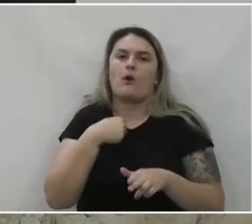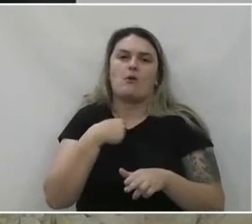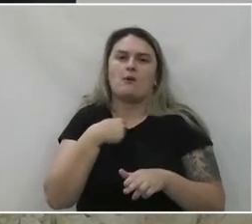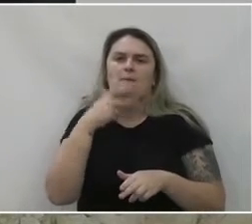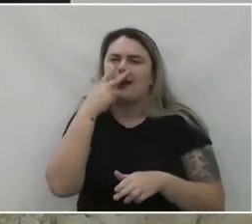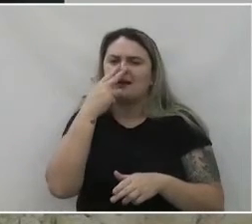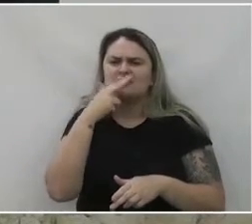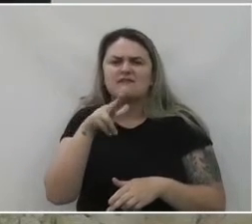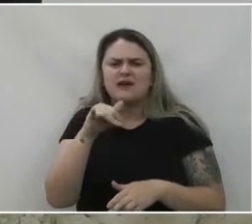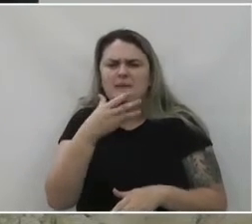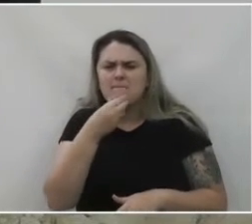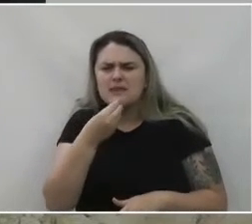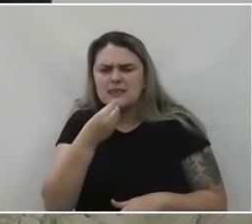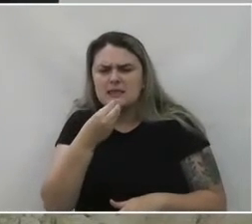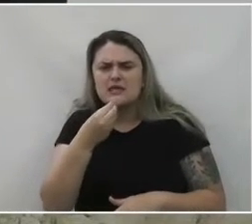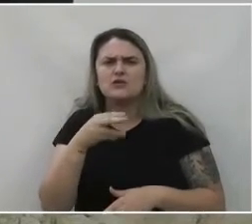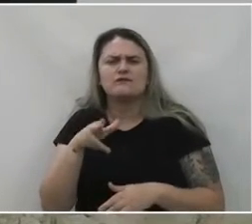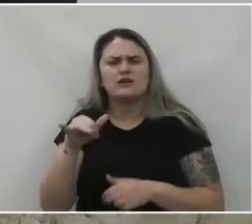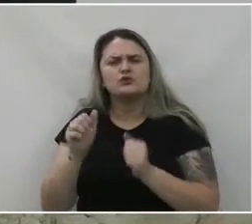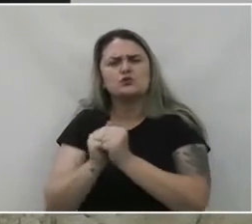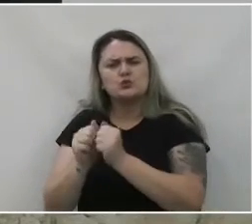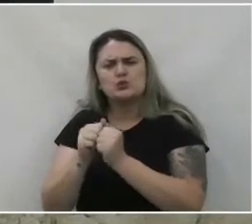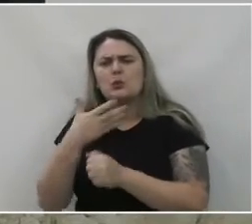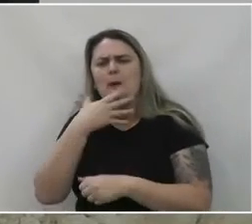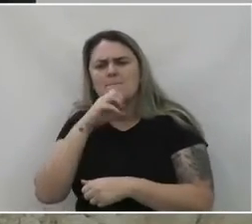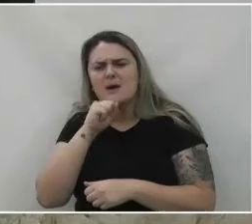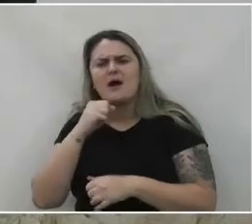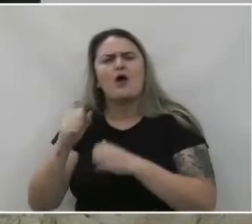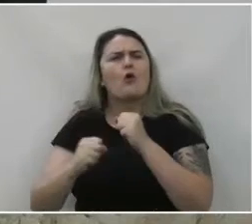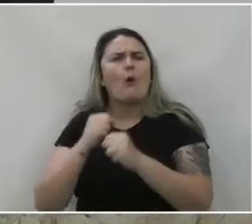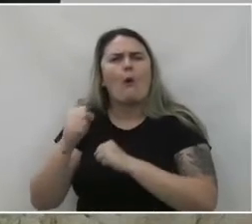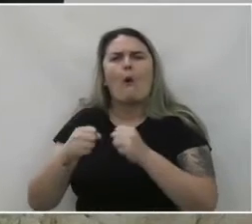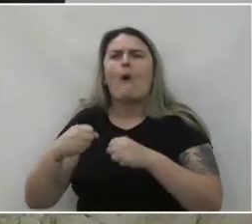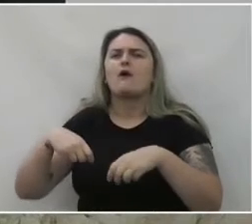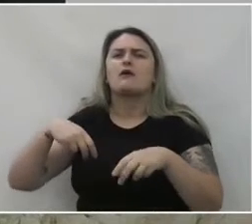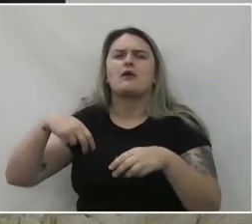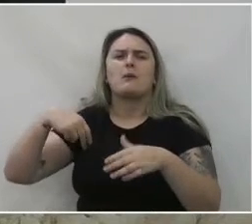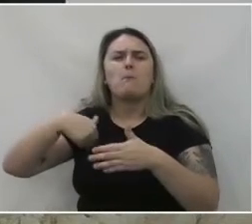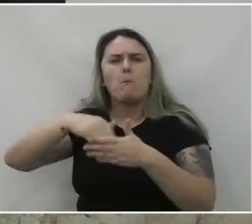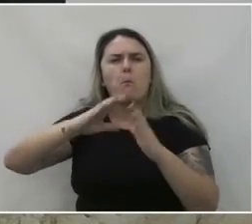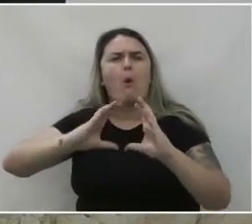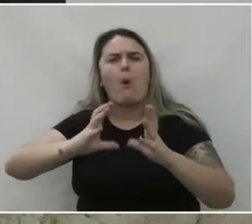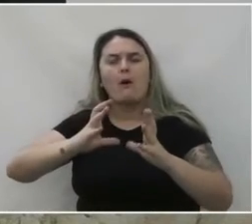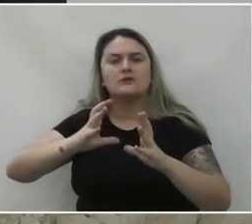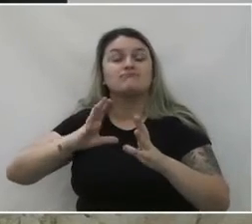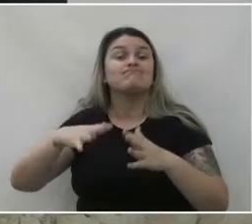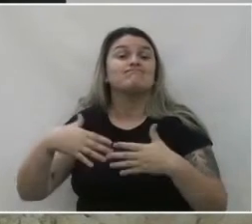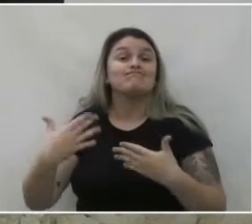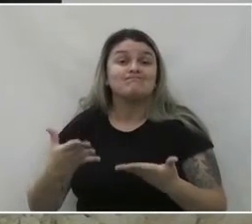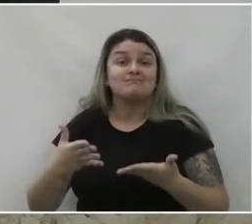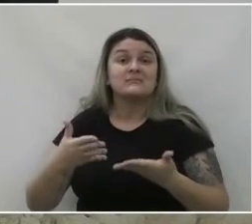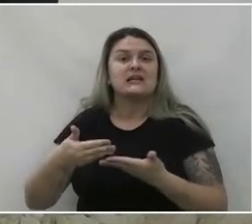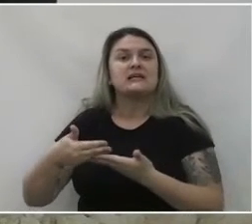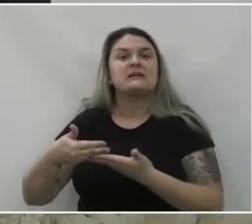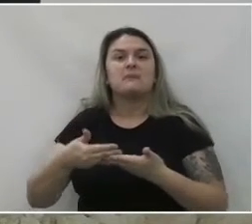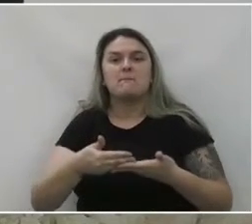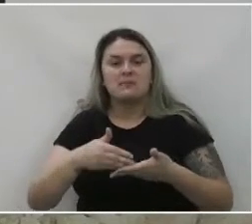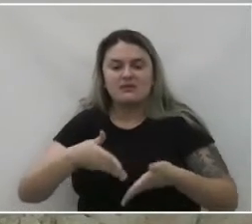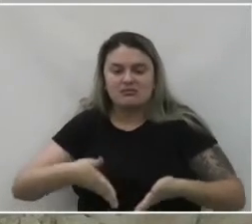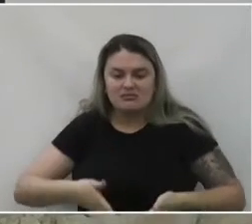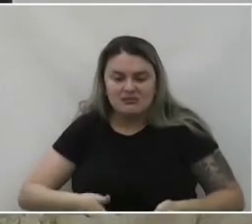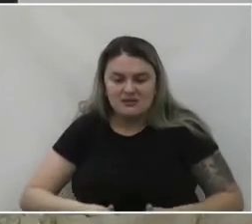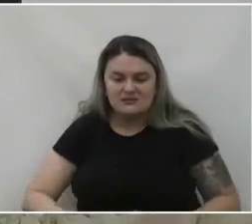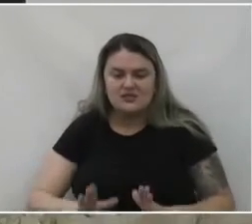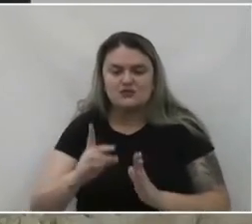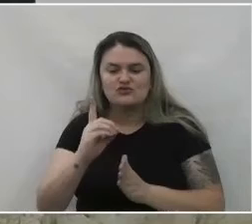vai ser aquele menino que vai sair com o pai jogando futebol, correndo para todo lado. E vem o diagnóstico de uma paralisia cerebral e